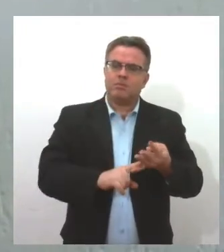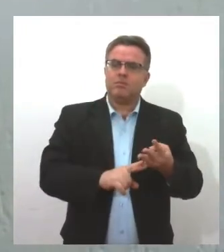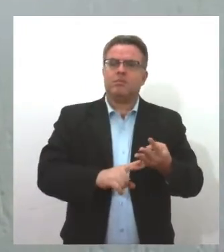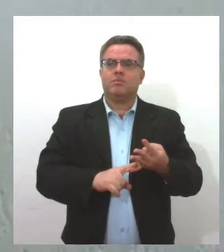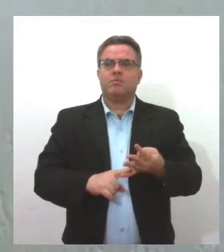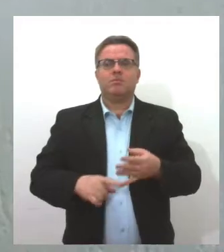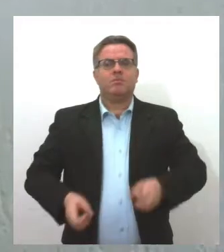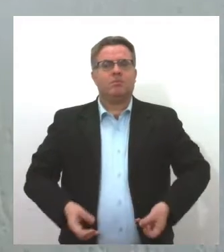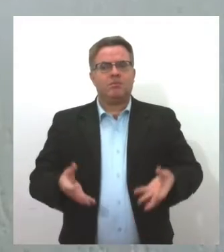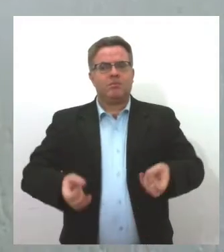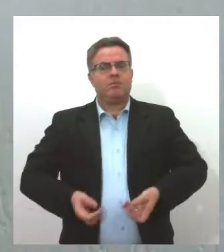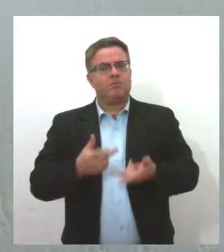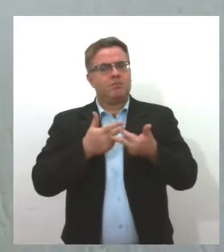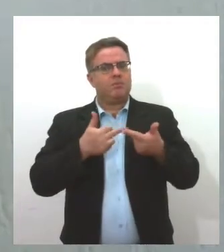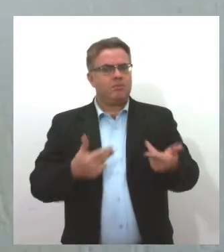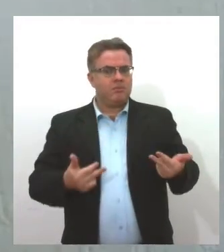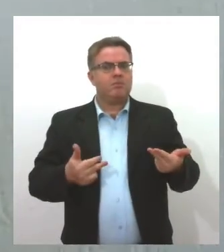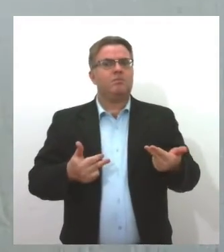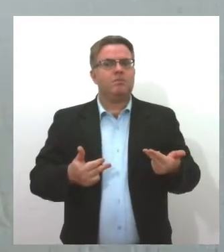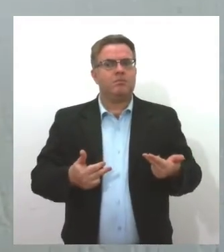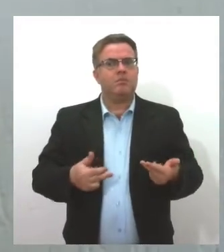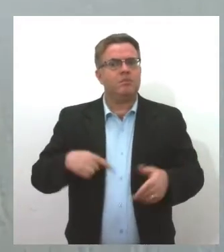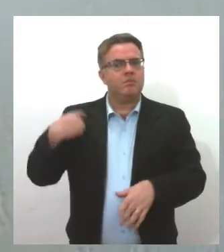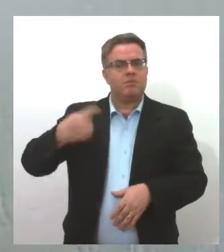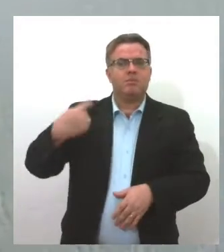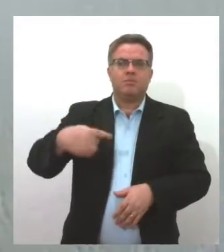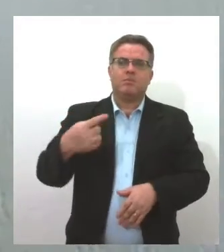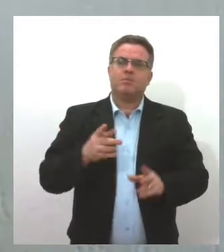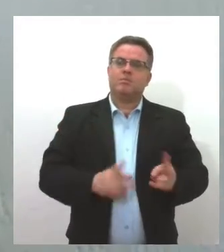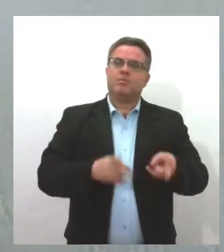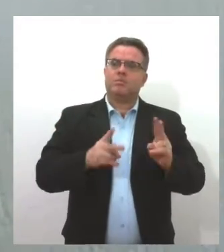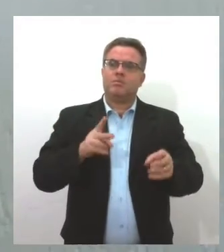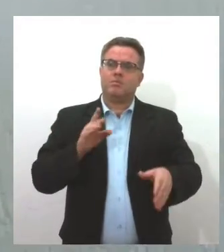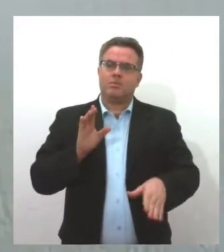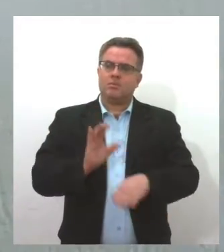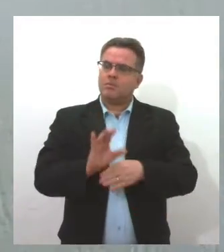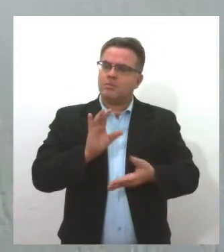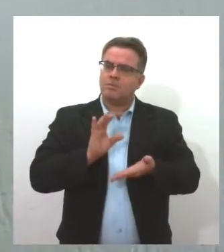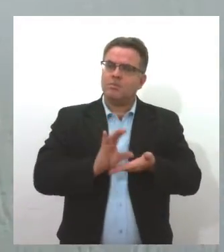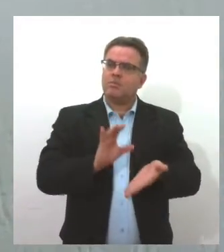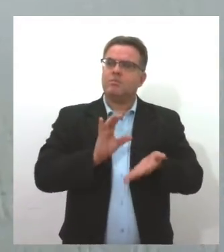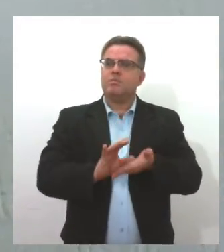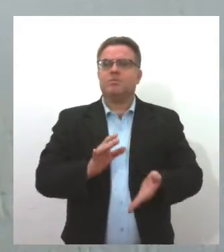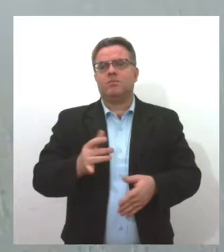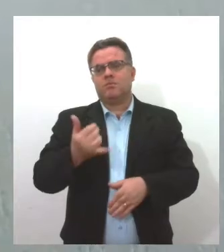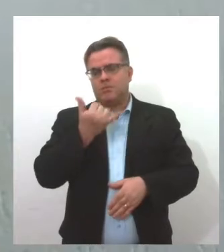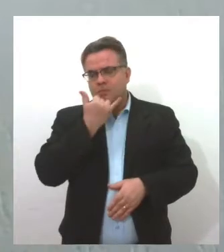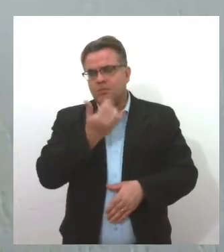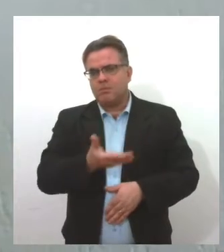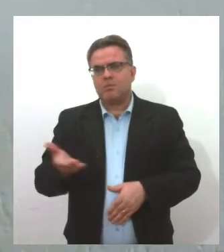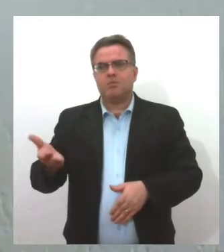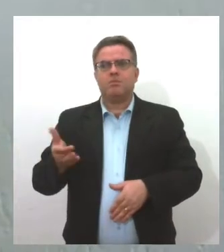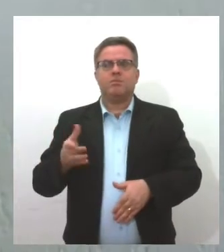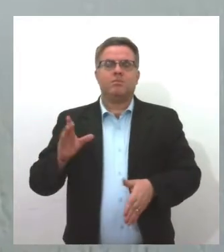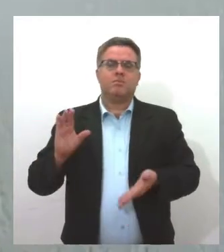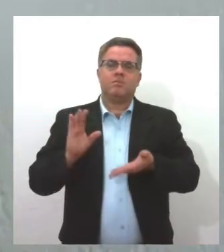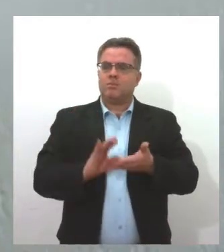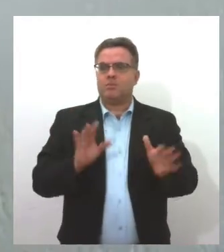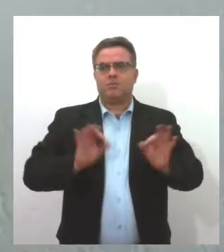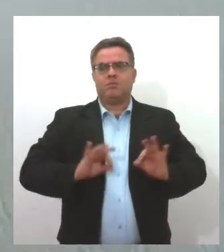naturais do cotidiano, despesas de manutenção da sede. E, infelizmente, sem patrocinador,